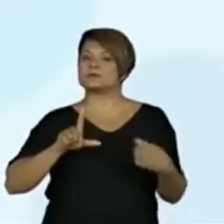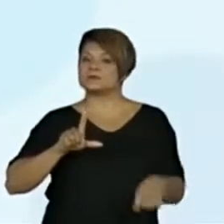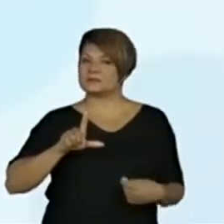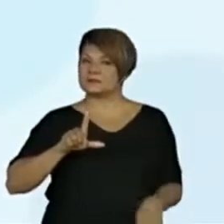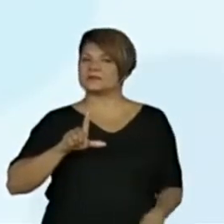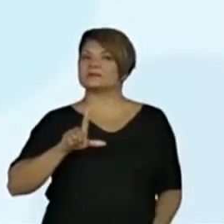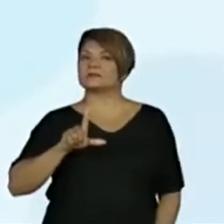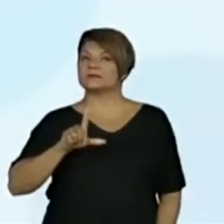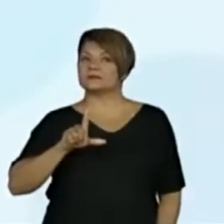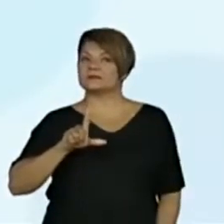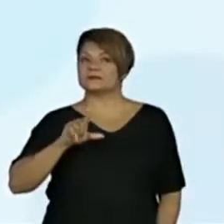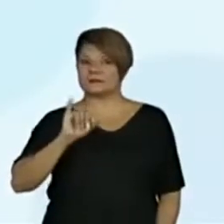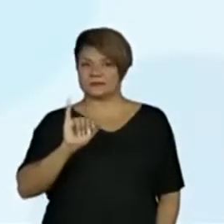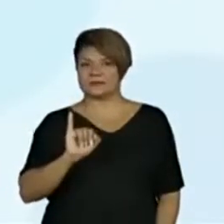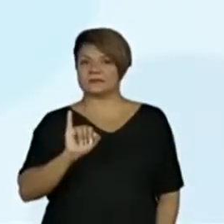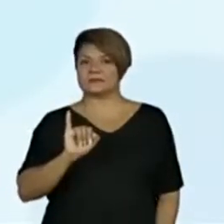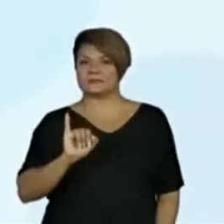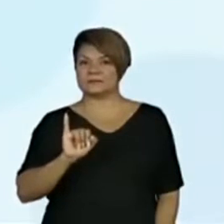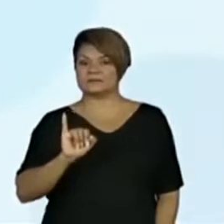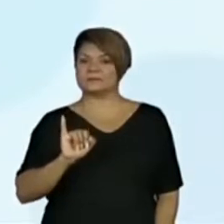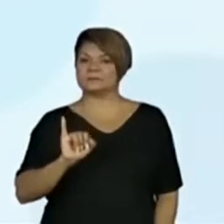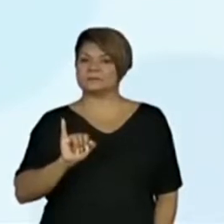da letra I.